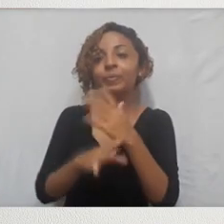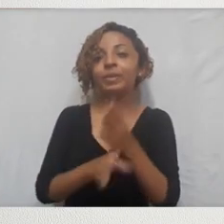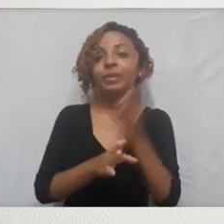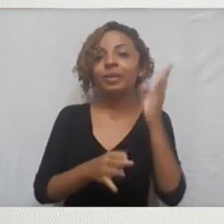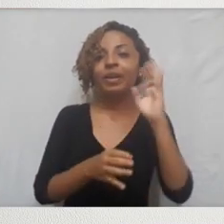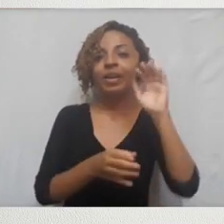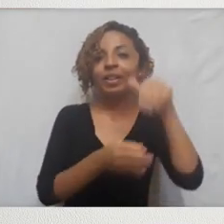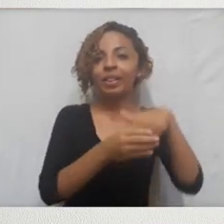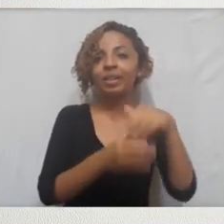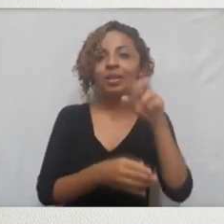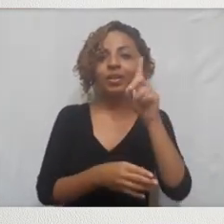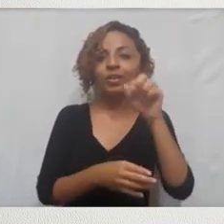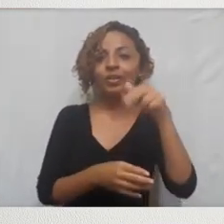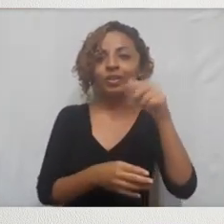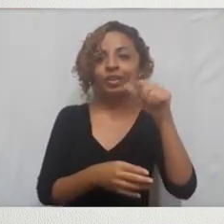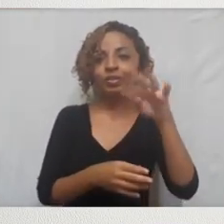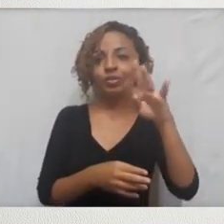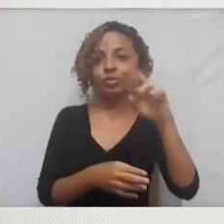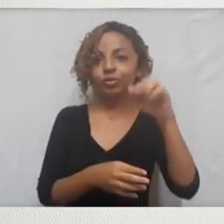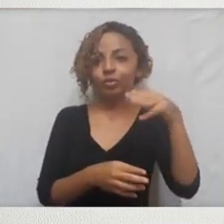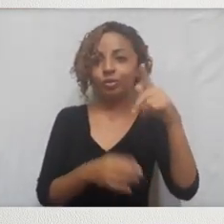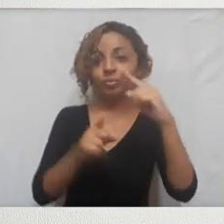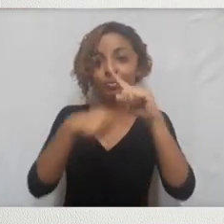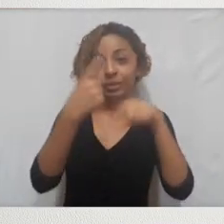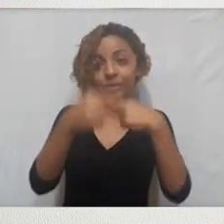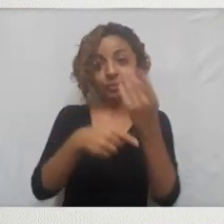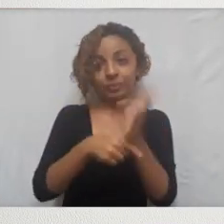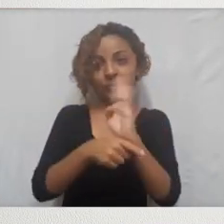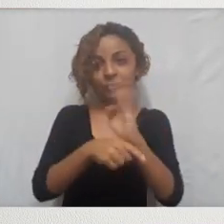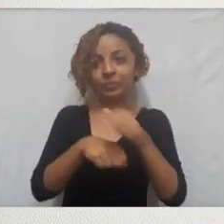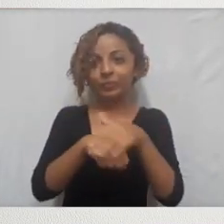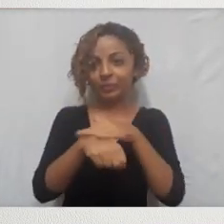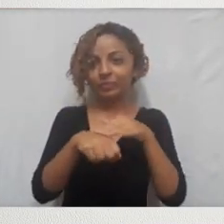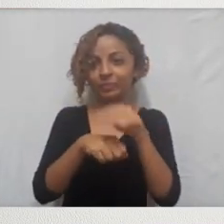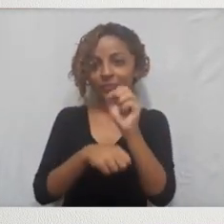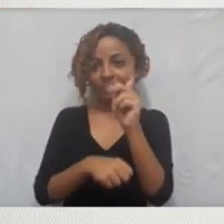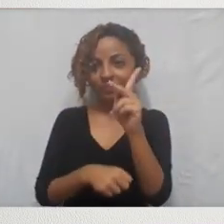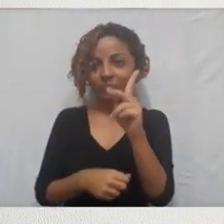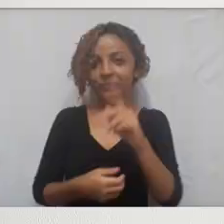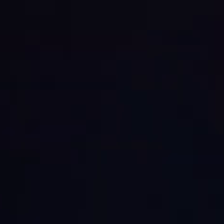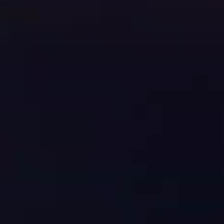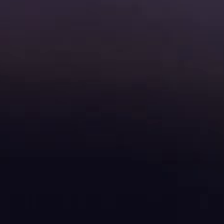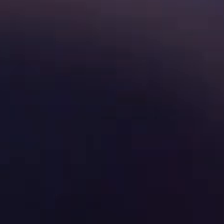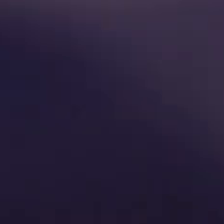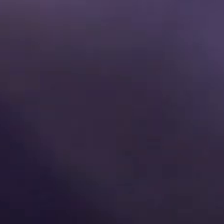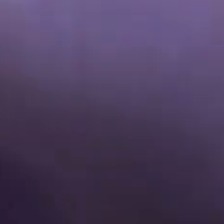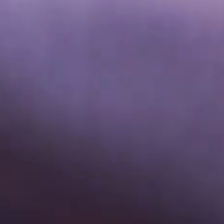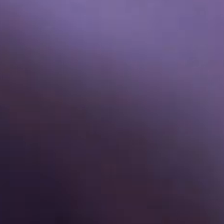pela escrita do John Updike, e a gente vai falar sobre esse livro logo depois da vinheta. Se liga aí!